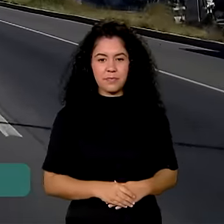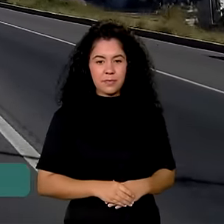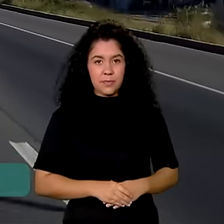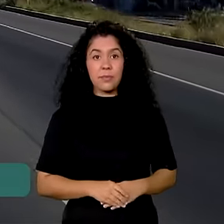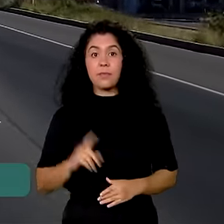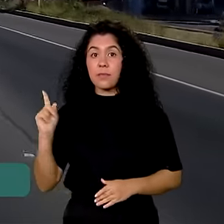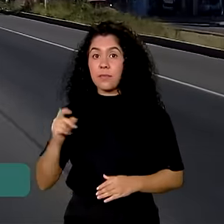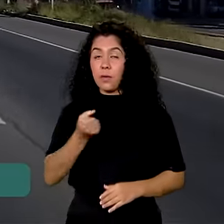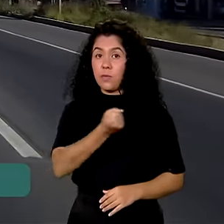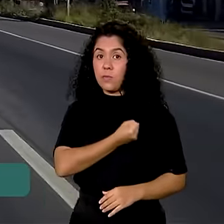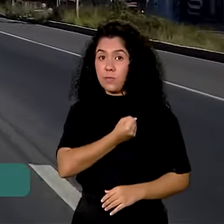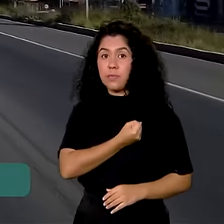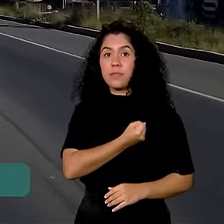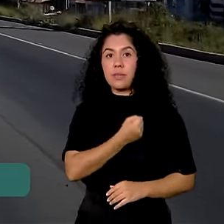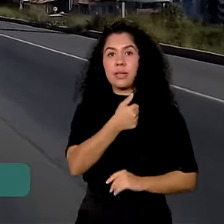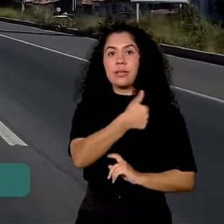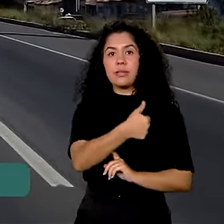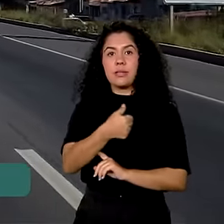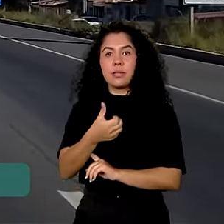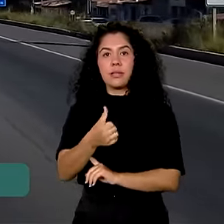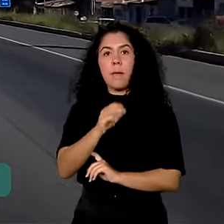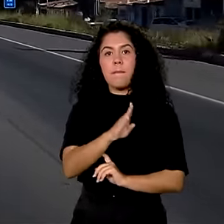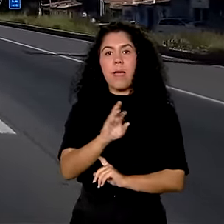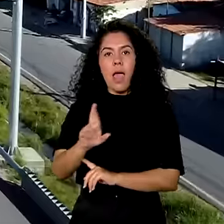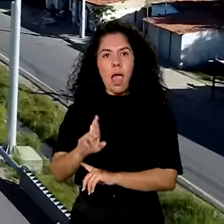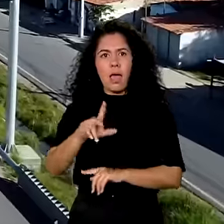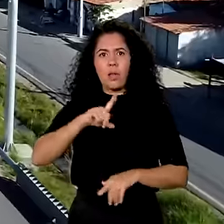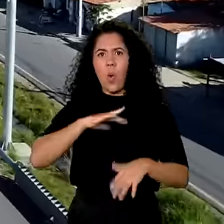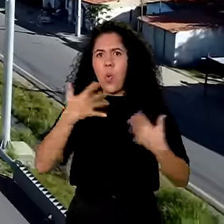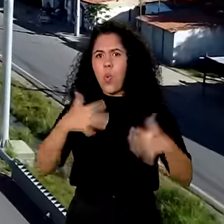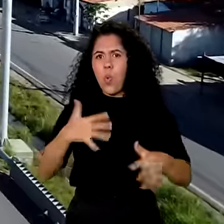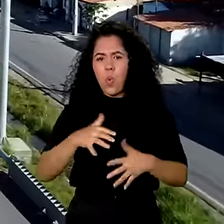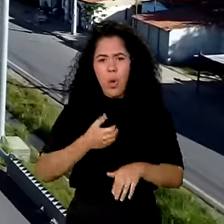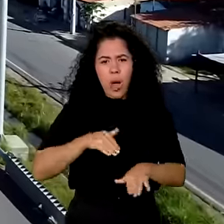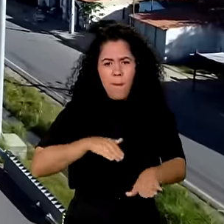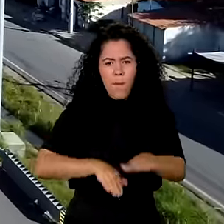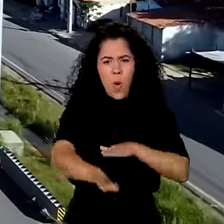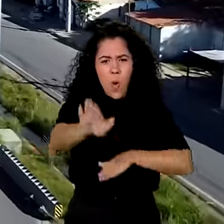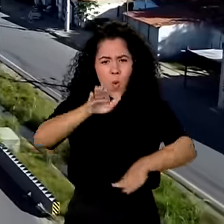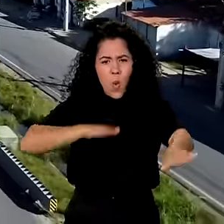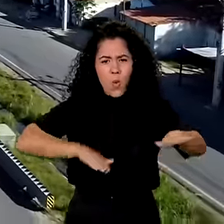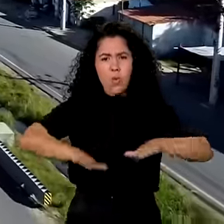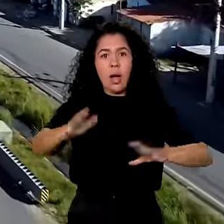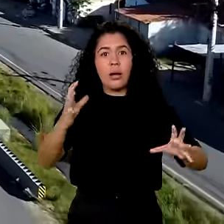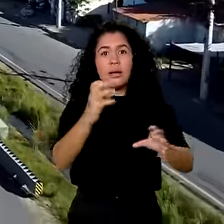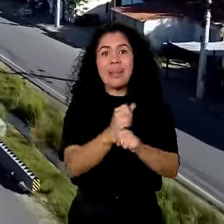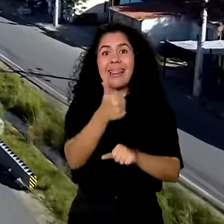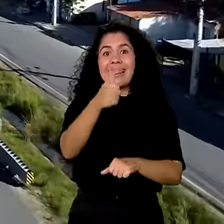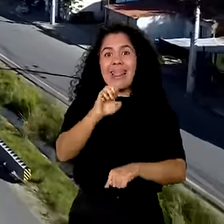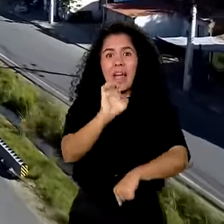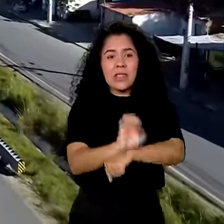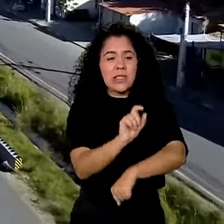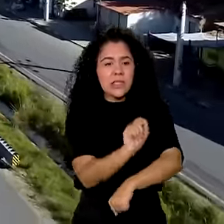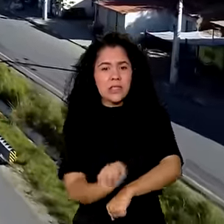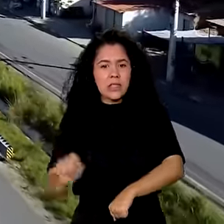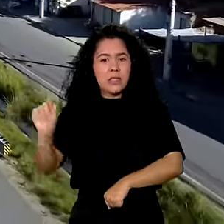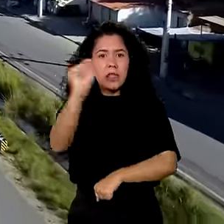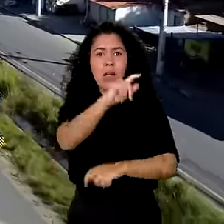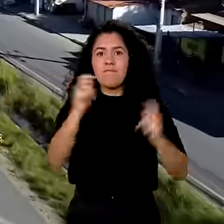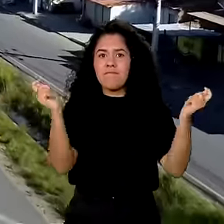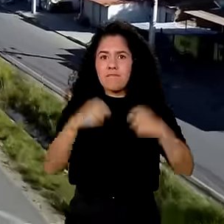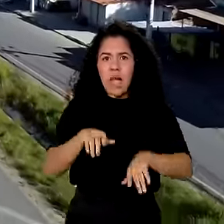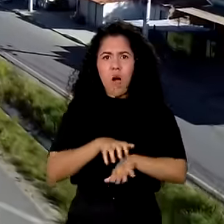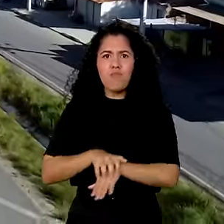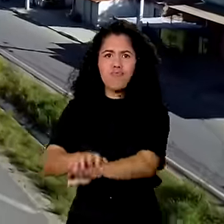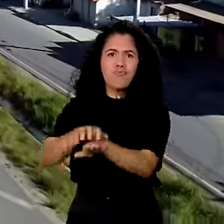A BR-116 é a maior rodovia do Brasil. Ela cruza 10 estados de norte a sul do país. E ao longo dos